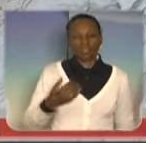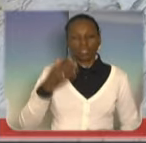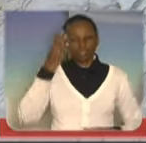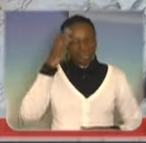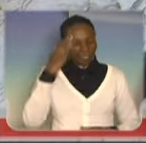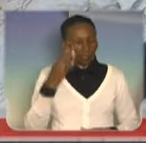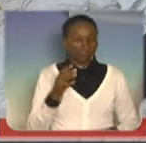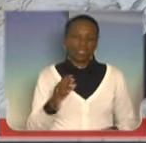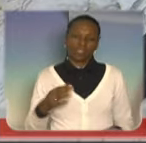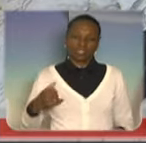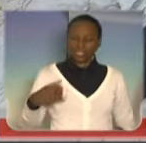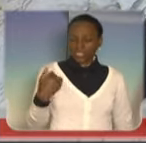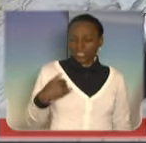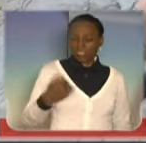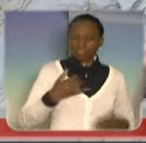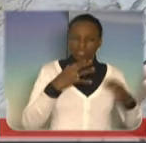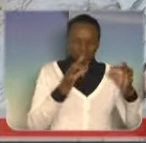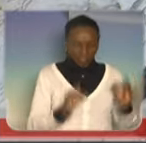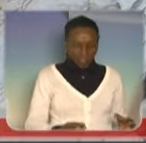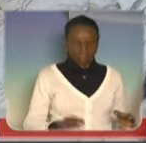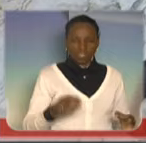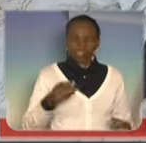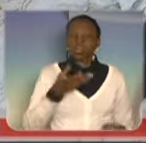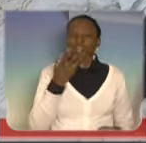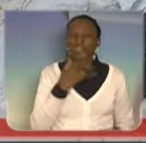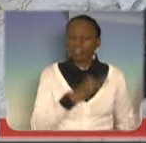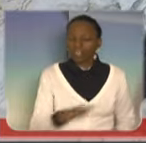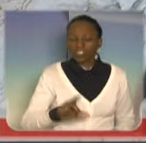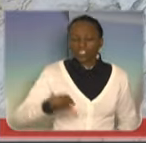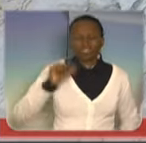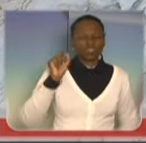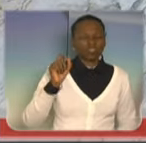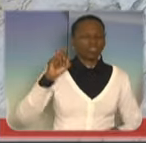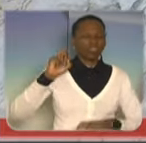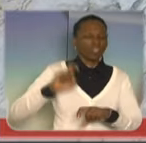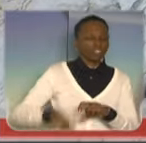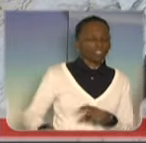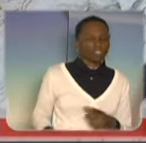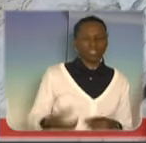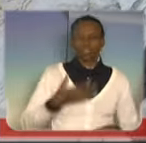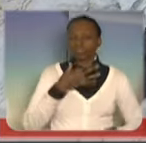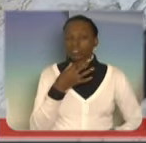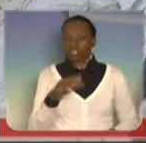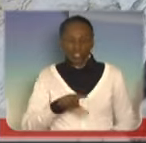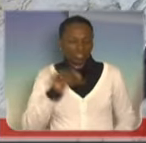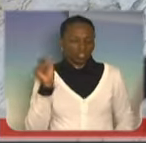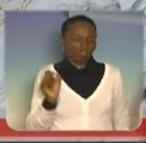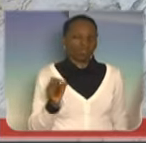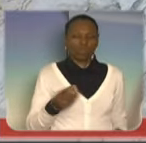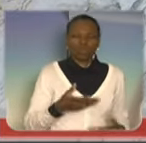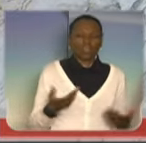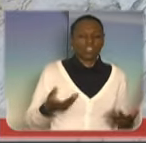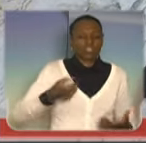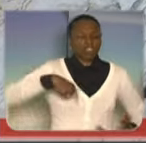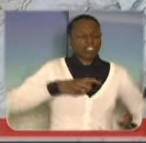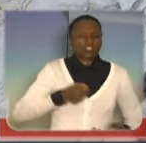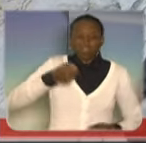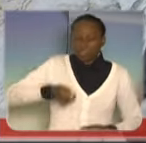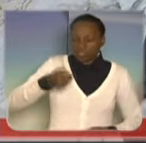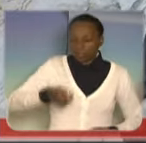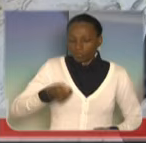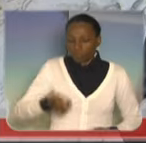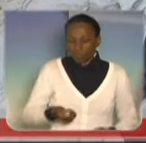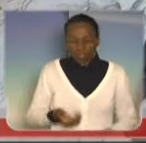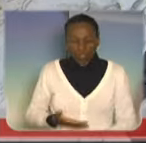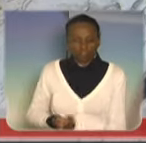sua opção sexual, para eles fazerem isso na idade certa. Não nós queremos ficar impondo nos